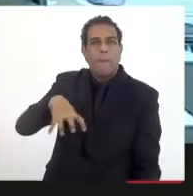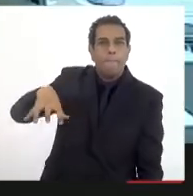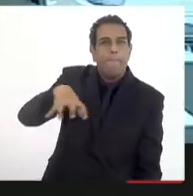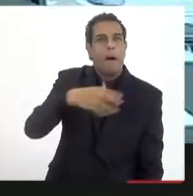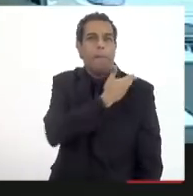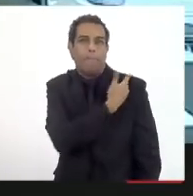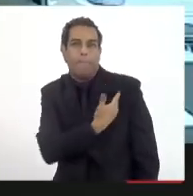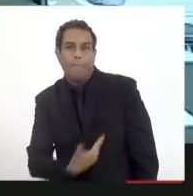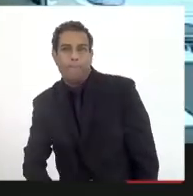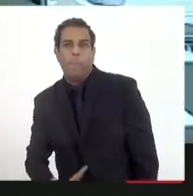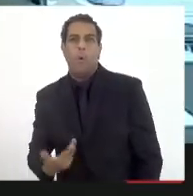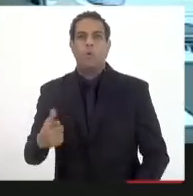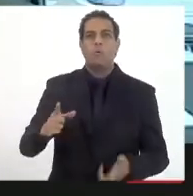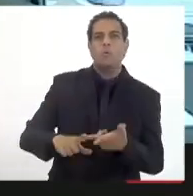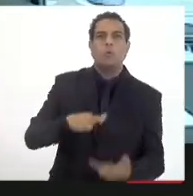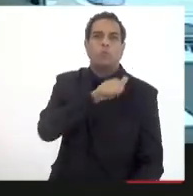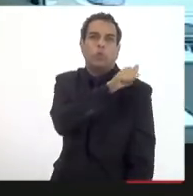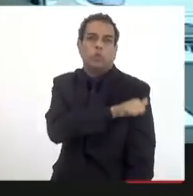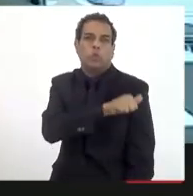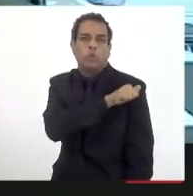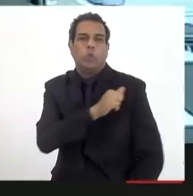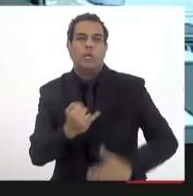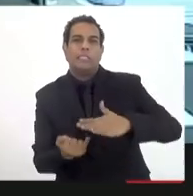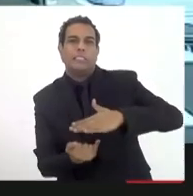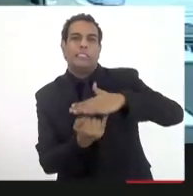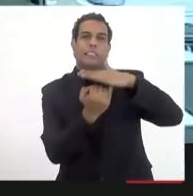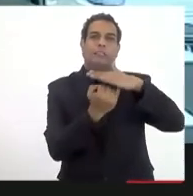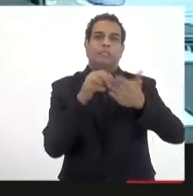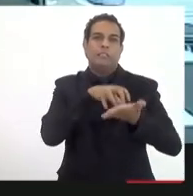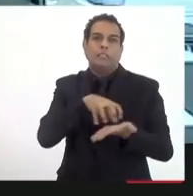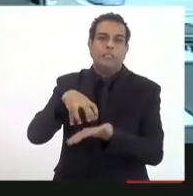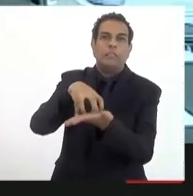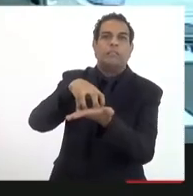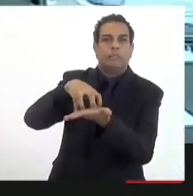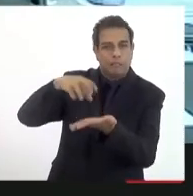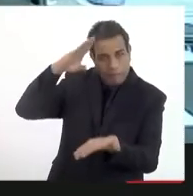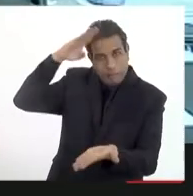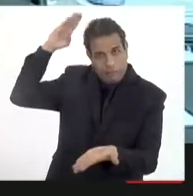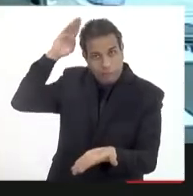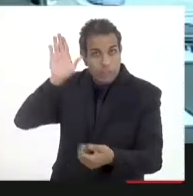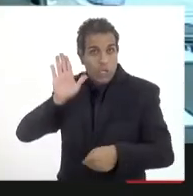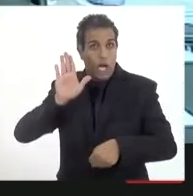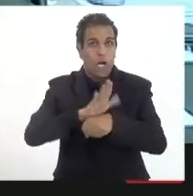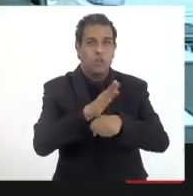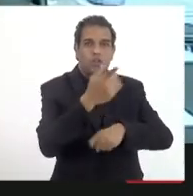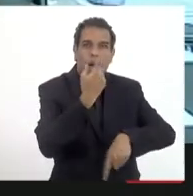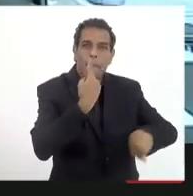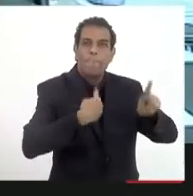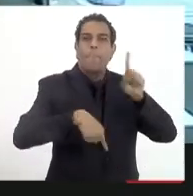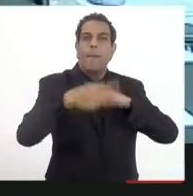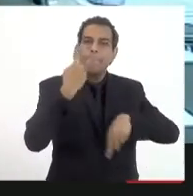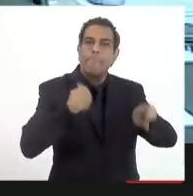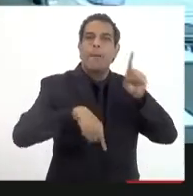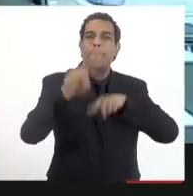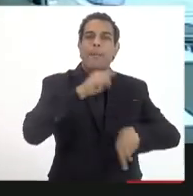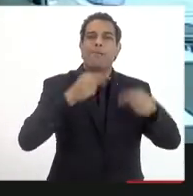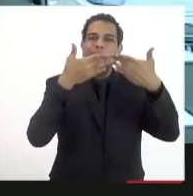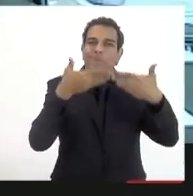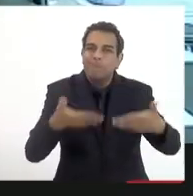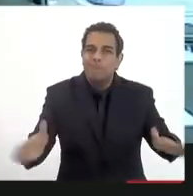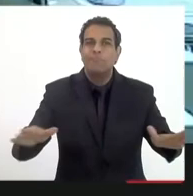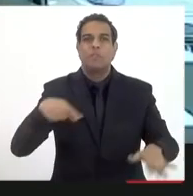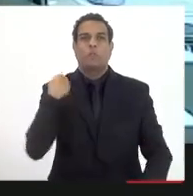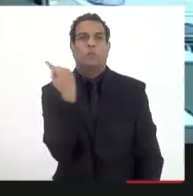estadual, universidades, institutos e centros universitários, ajude também nesse processo da transparência.